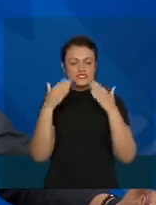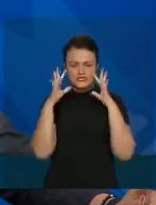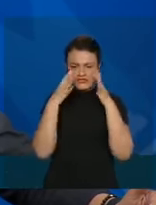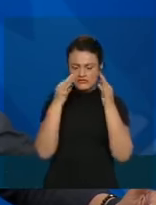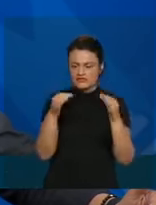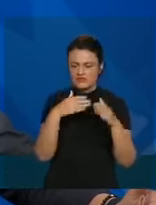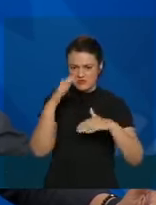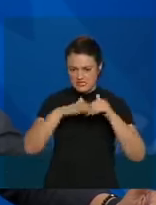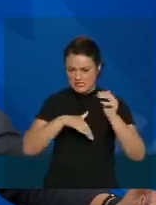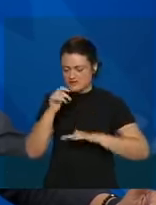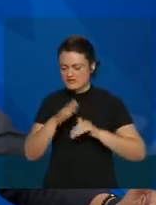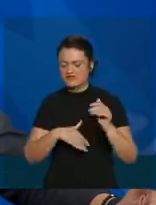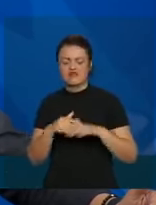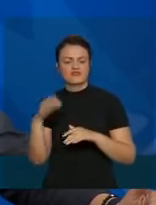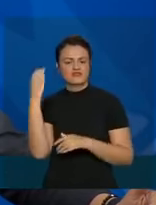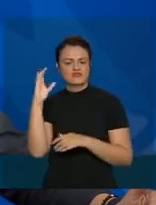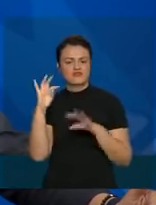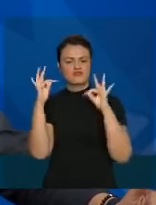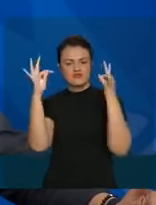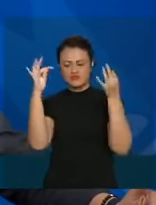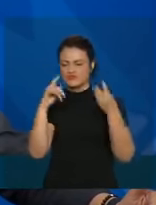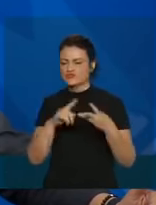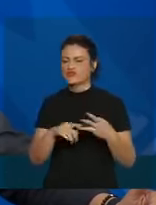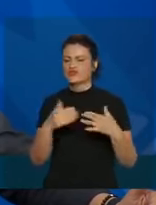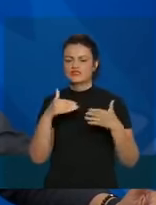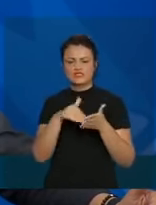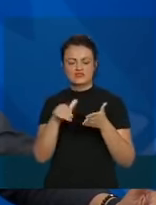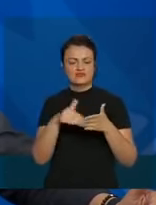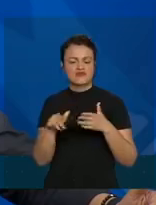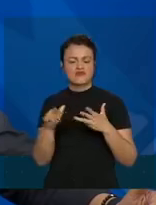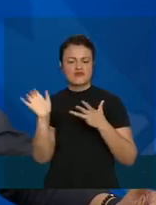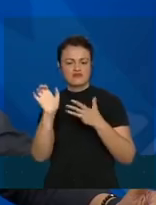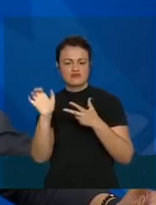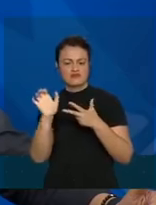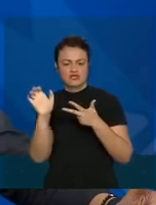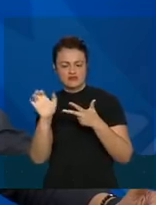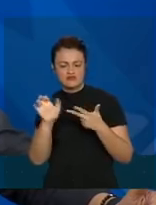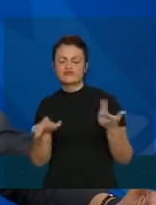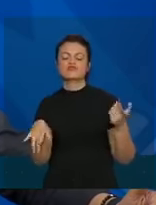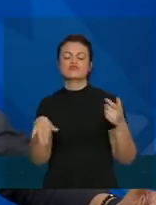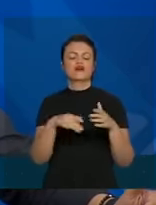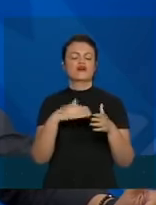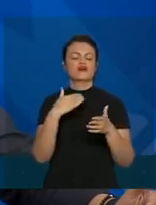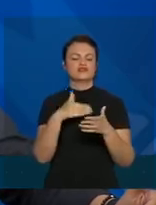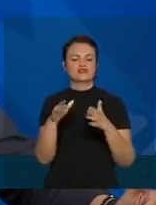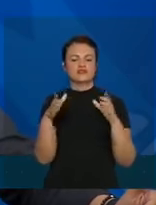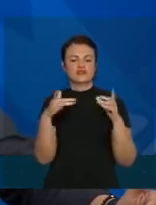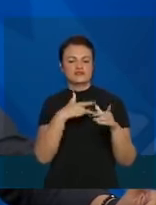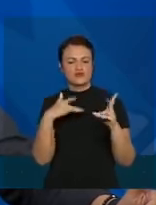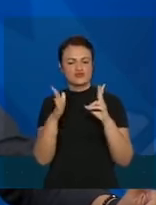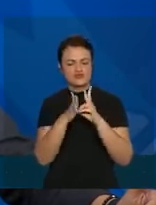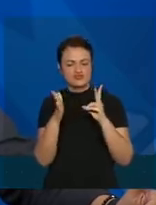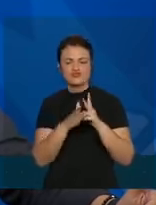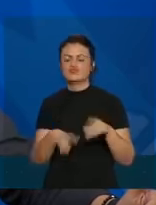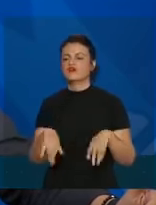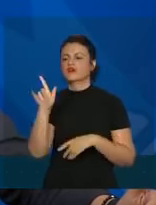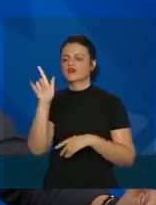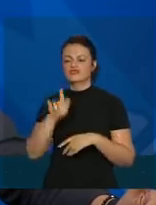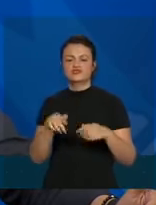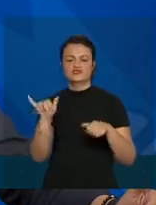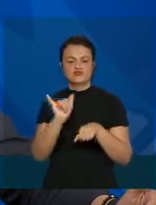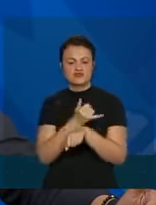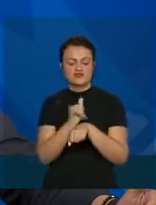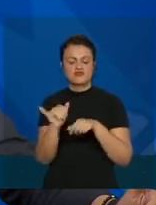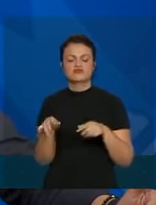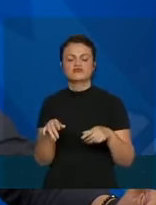Especializada, Ciência e Tecnologia, Secretaria Executiva, Secretaria de Saúde Indígena, Secretaria de Gestão Estratégica